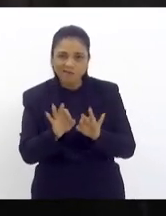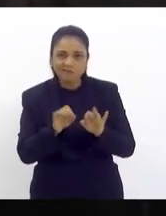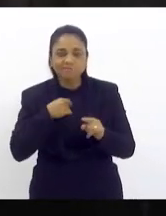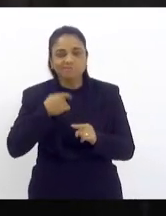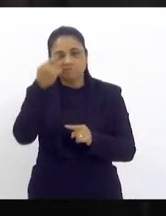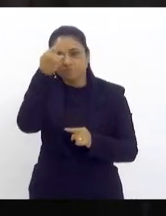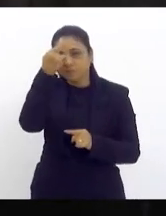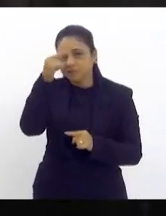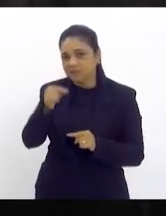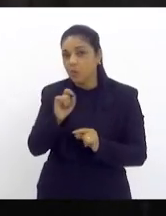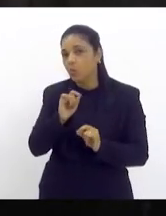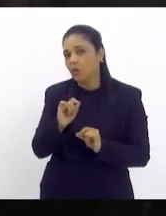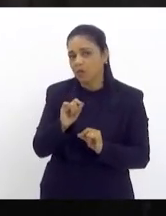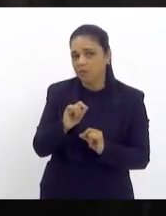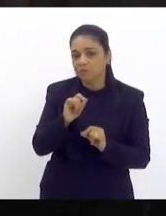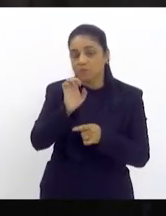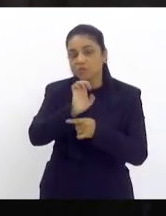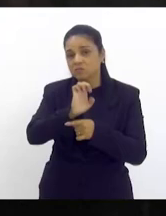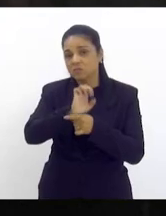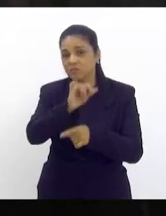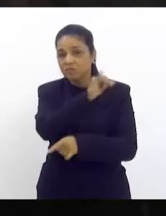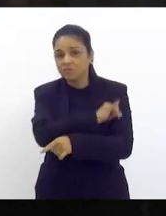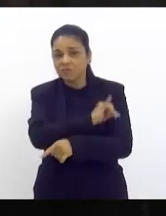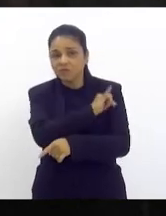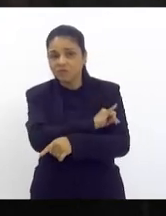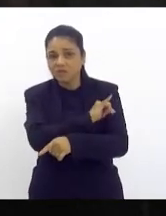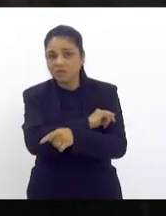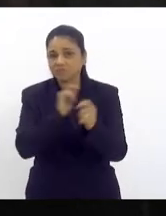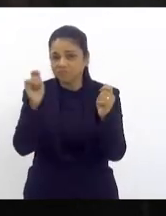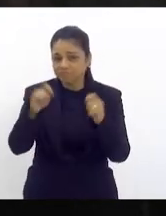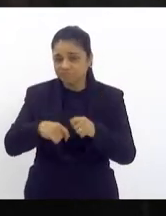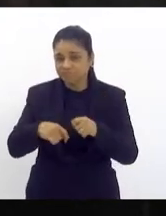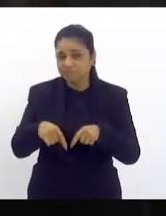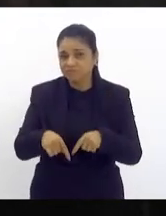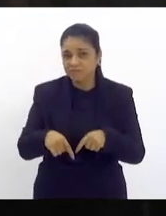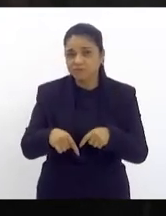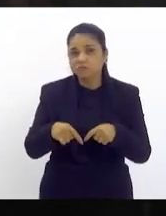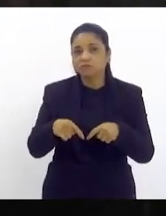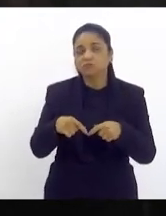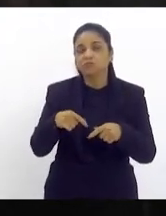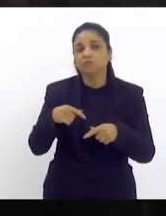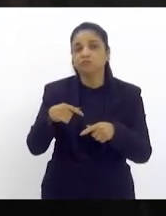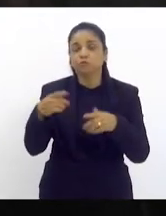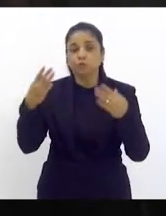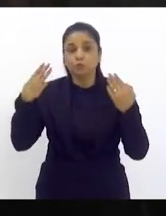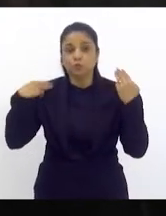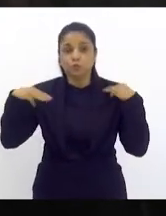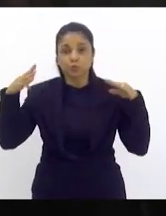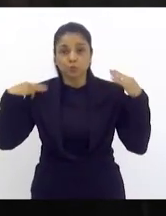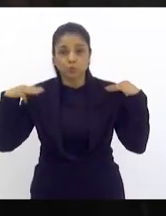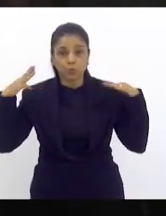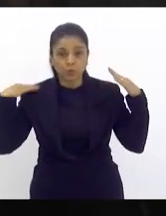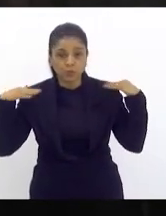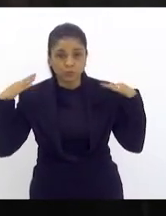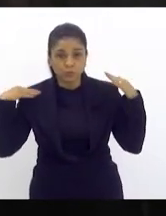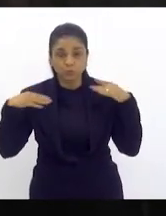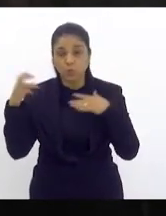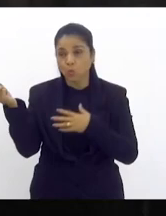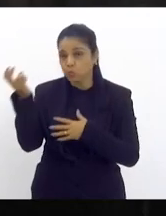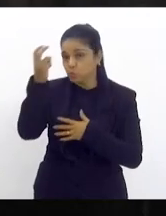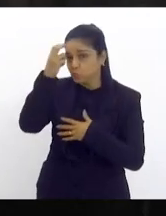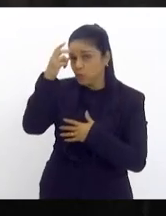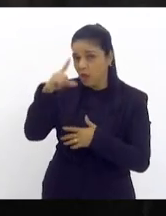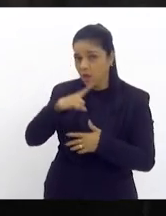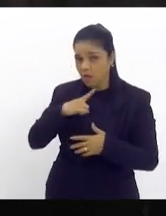pensar que o nosso Rio de Janeiro é um estado com capacidade de produção de turismo cultural mas também de